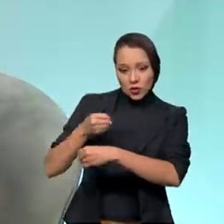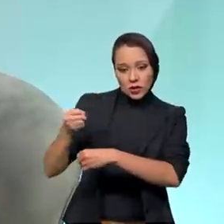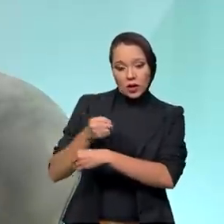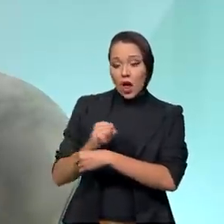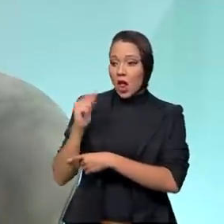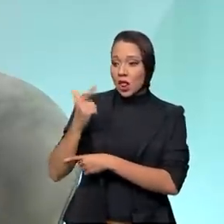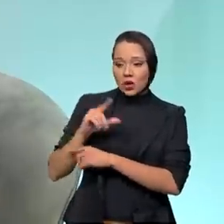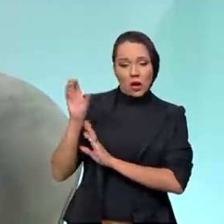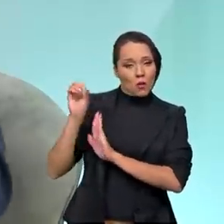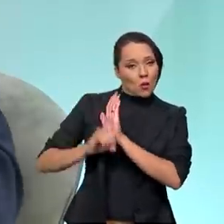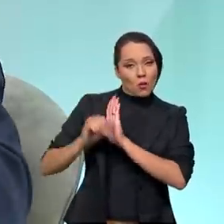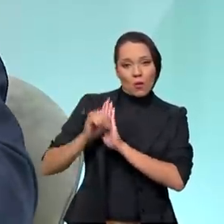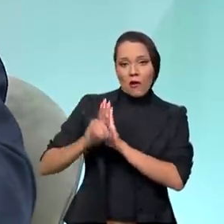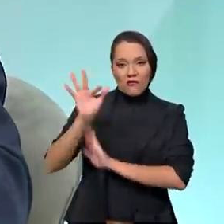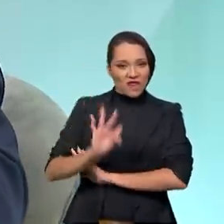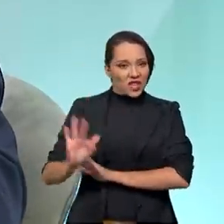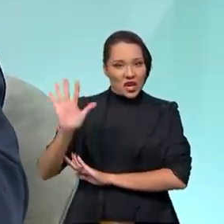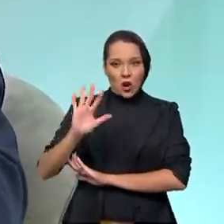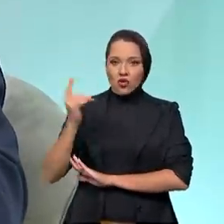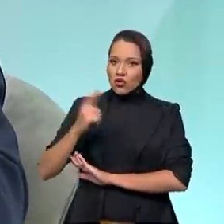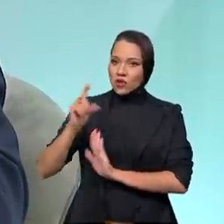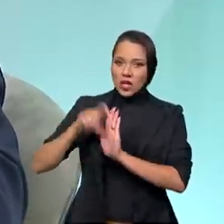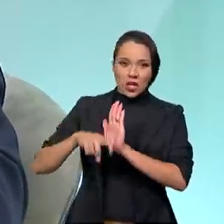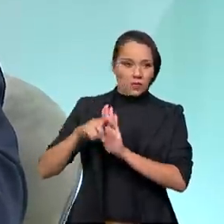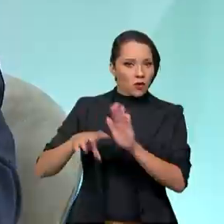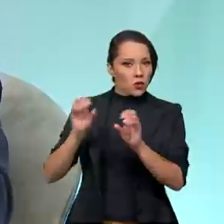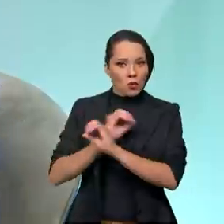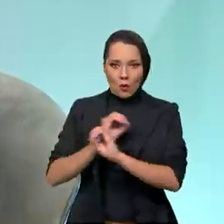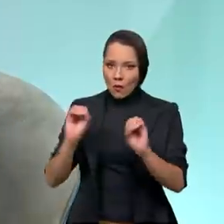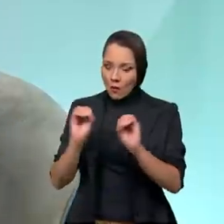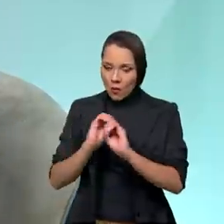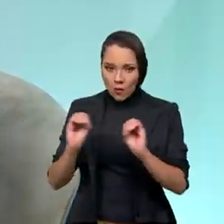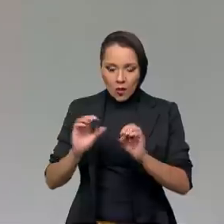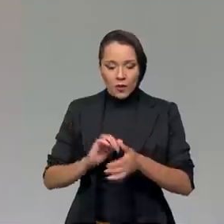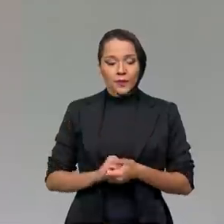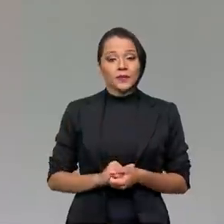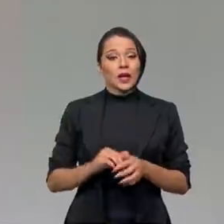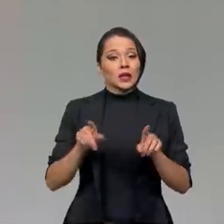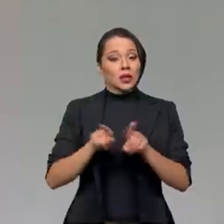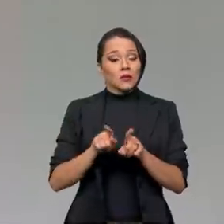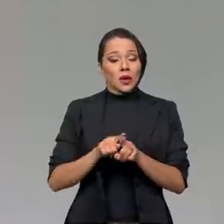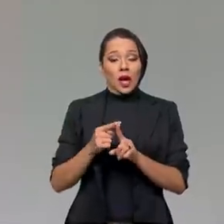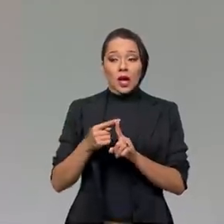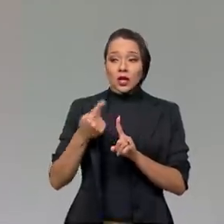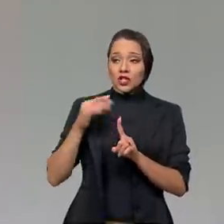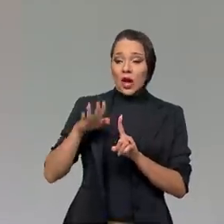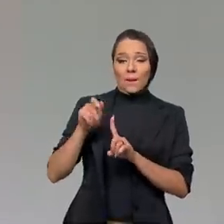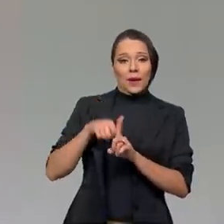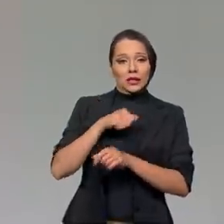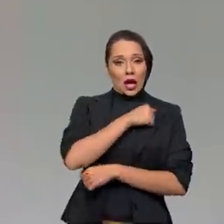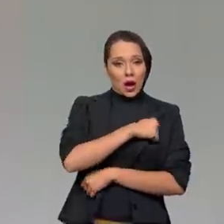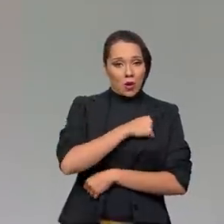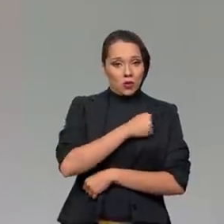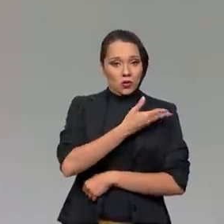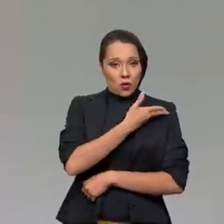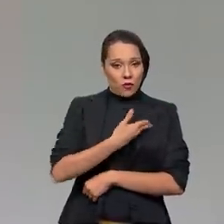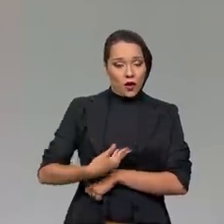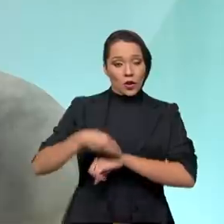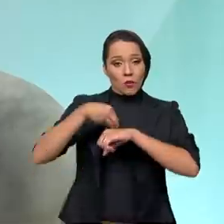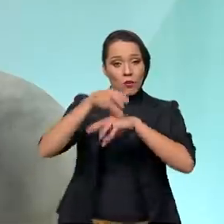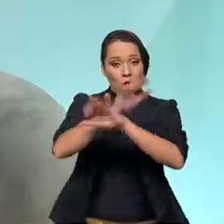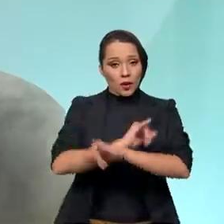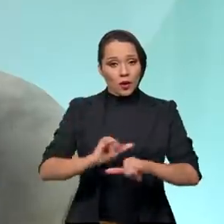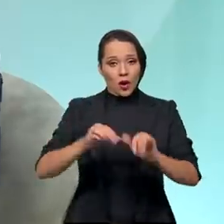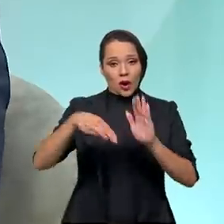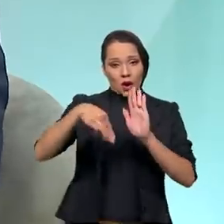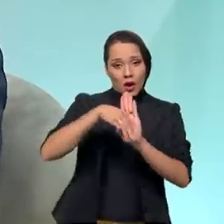você não tem nenhum tributo federal no gás de cozinha, correto? Além disso, recentemente, em agosto, o governo publicou